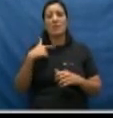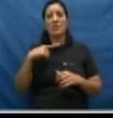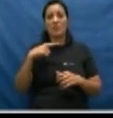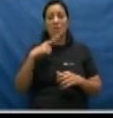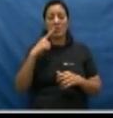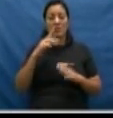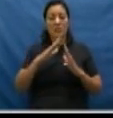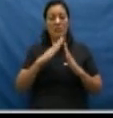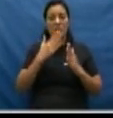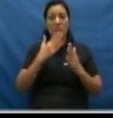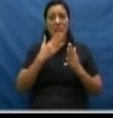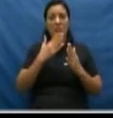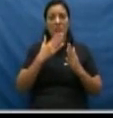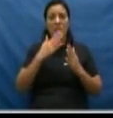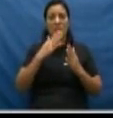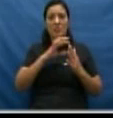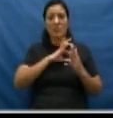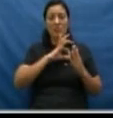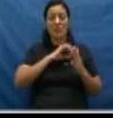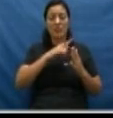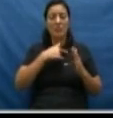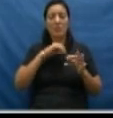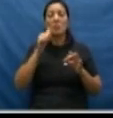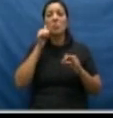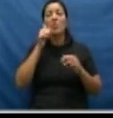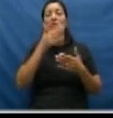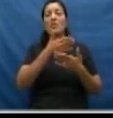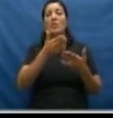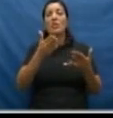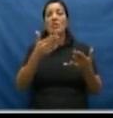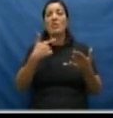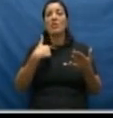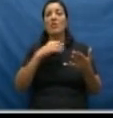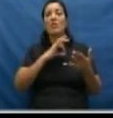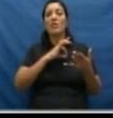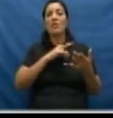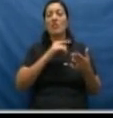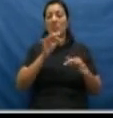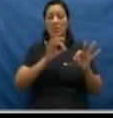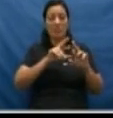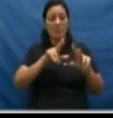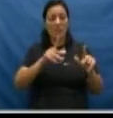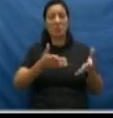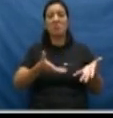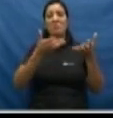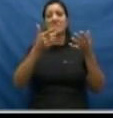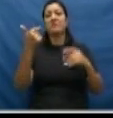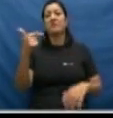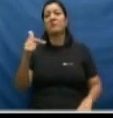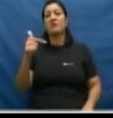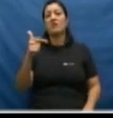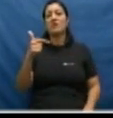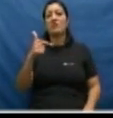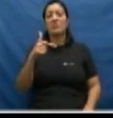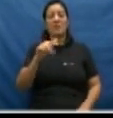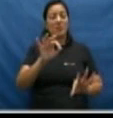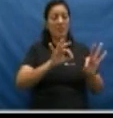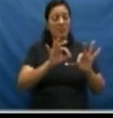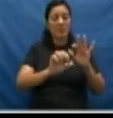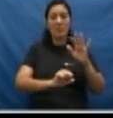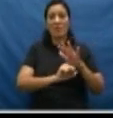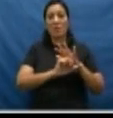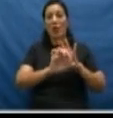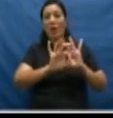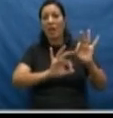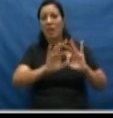temos uma delegacia da mulher no aparato policial, é a delegacia que menos tem status, menos tem estrutura.